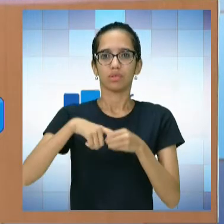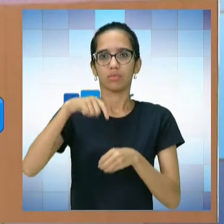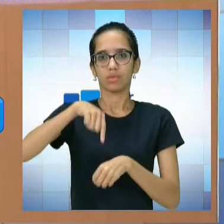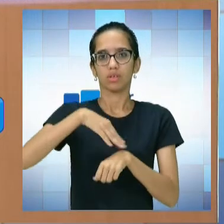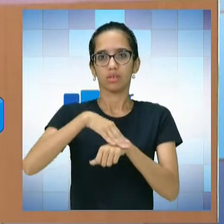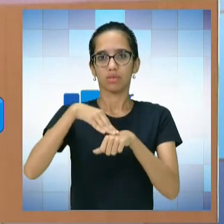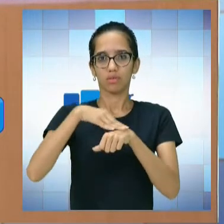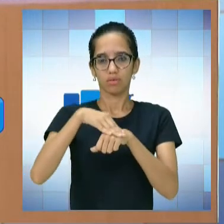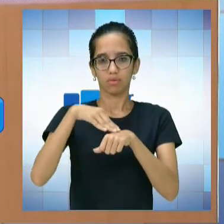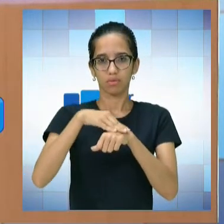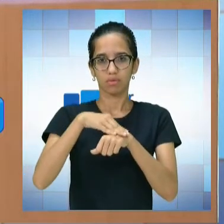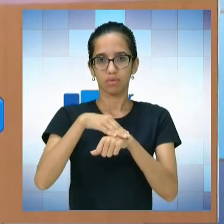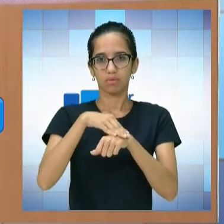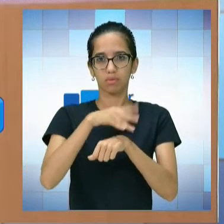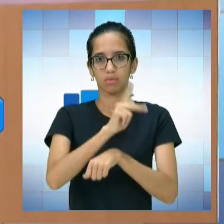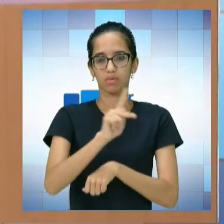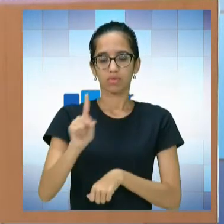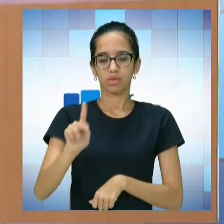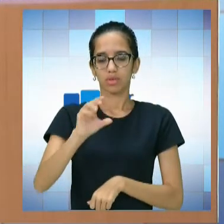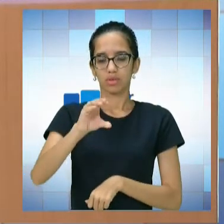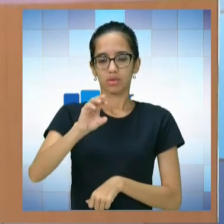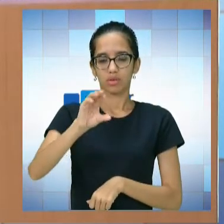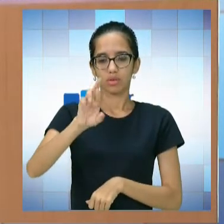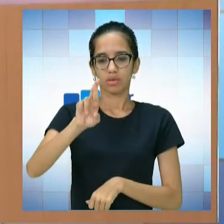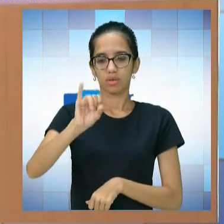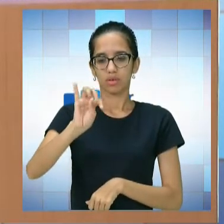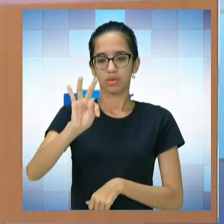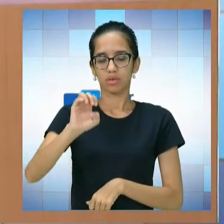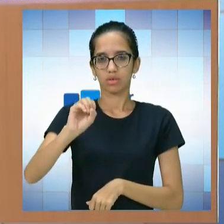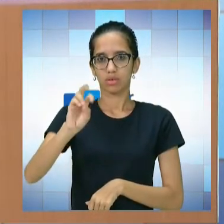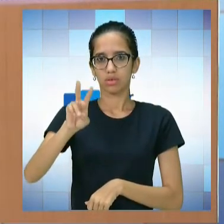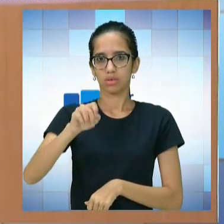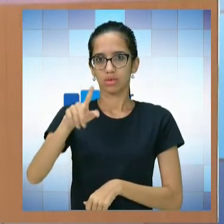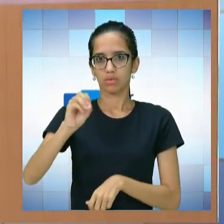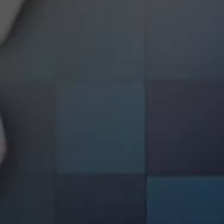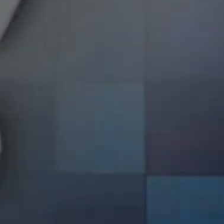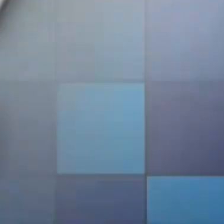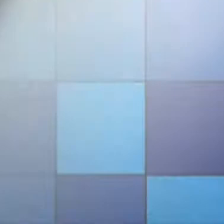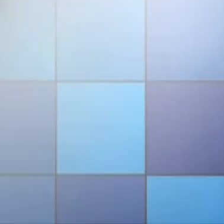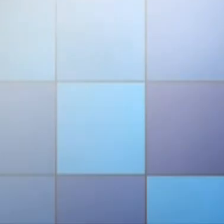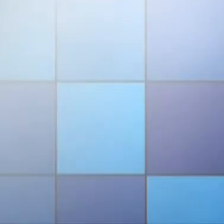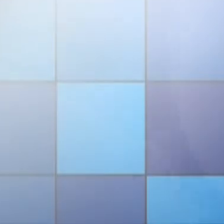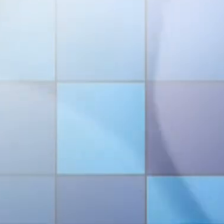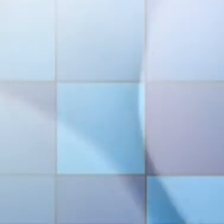conversar com o nosso professor Cristóvão, professor de matemática.